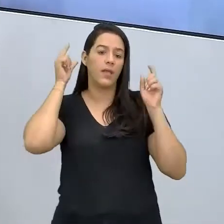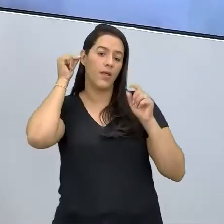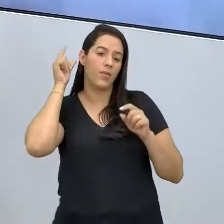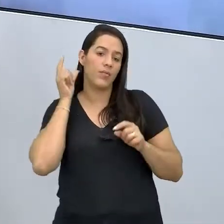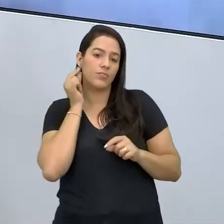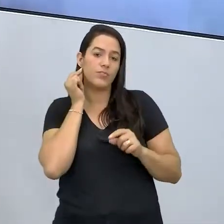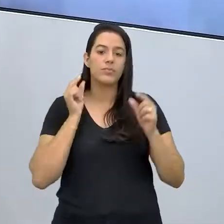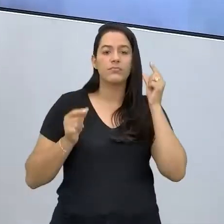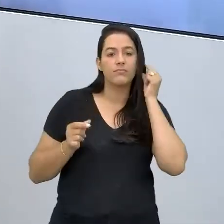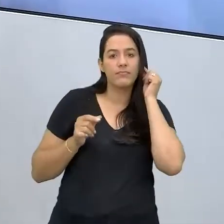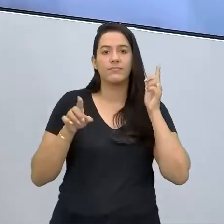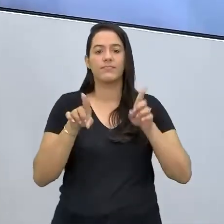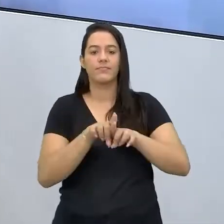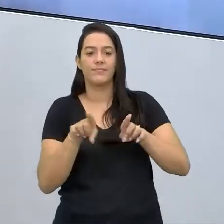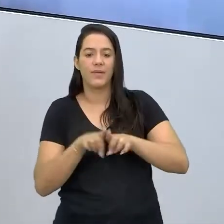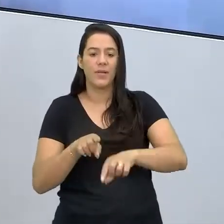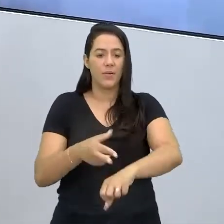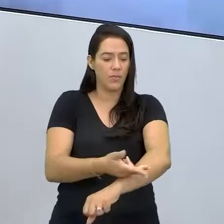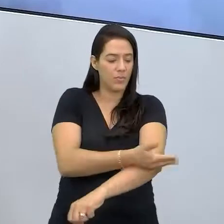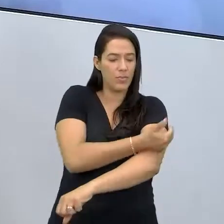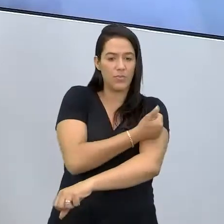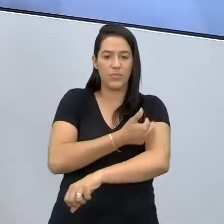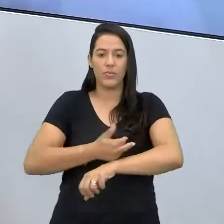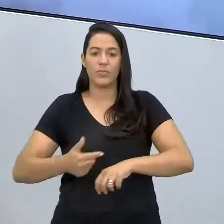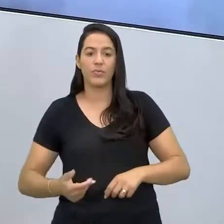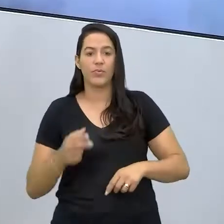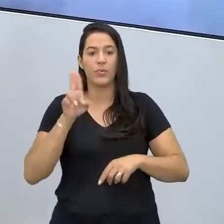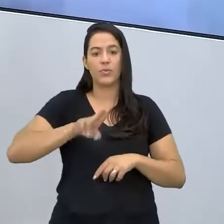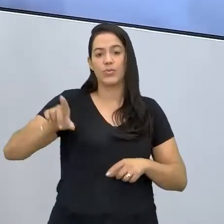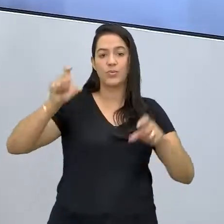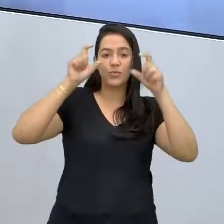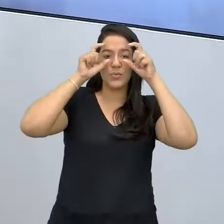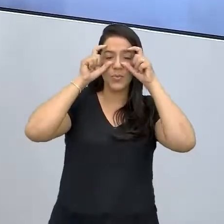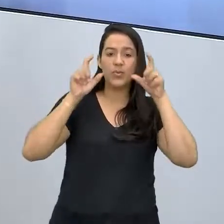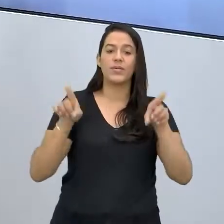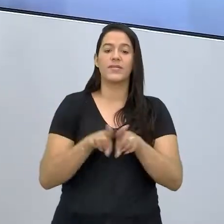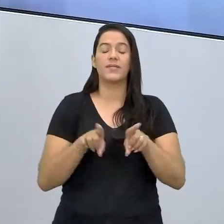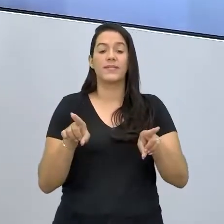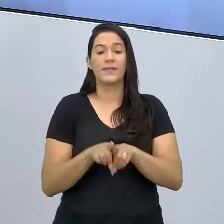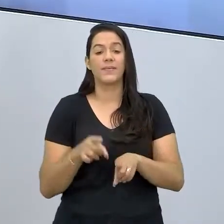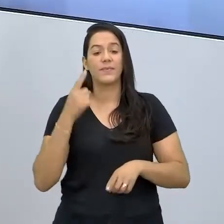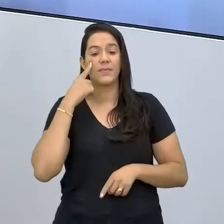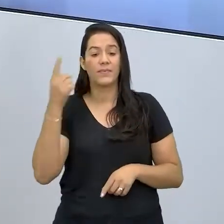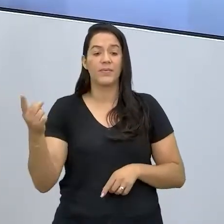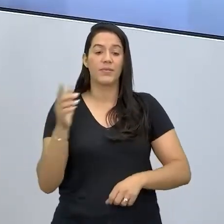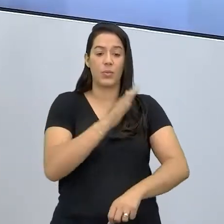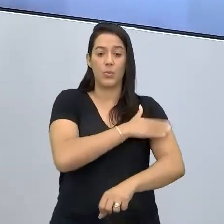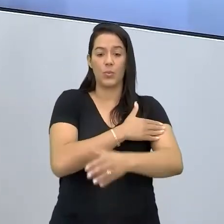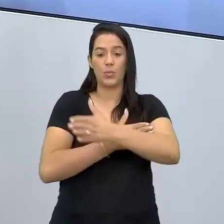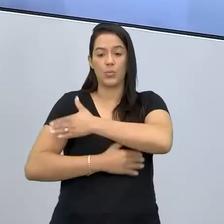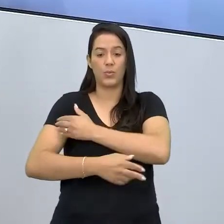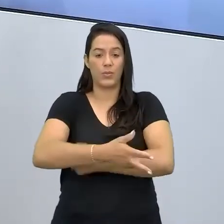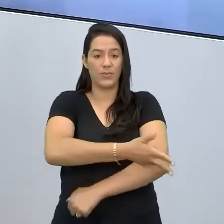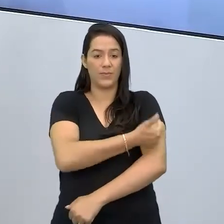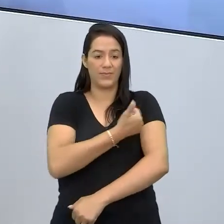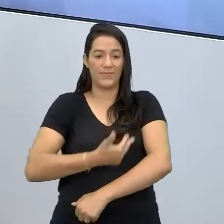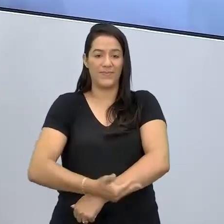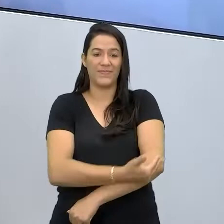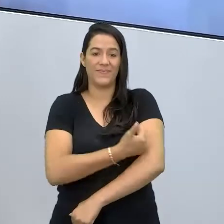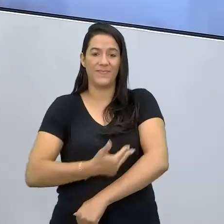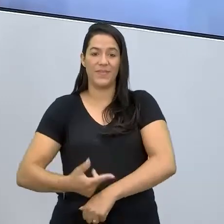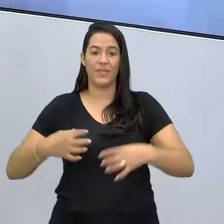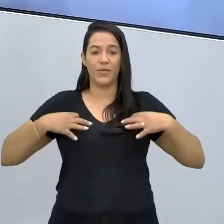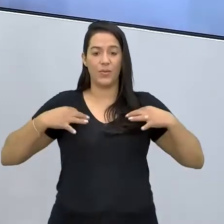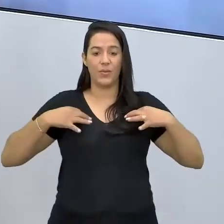duas orelhas e pírcings também, tenho os braços tatuados, uso óculos e tenho tatuagem nos dois braços. É isso aí, tô de